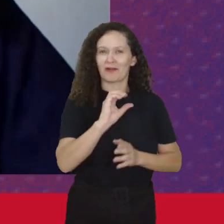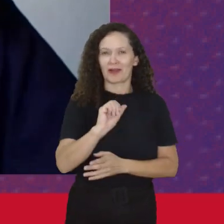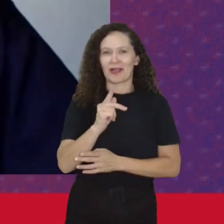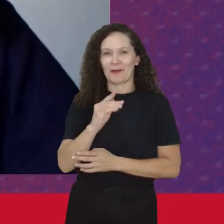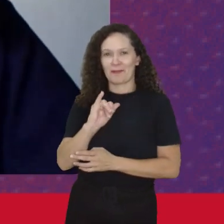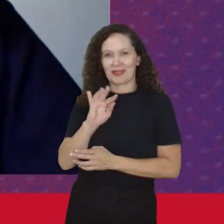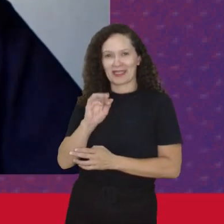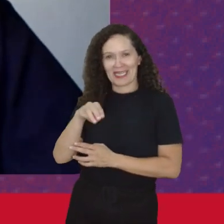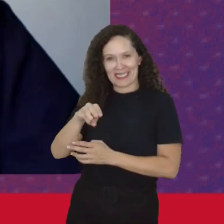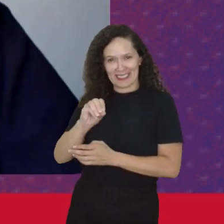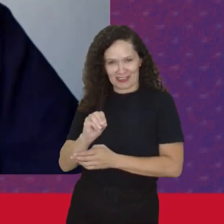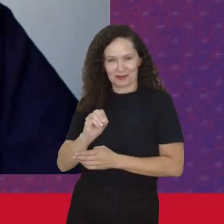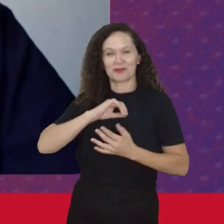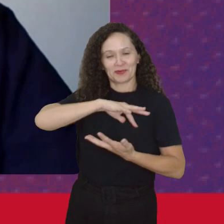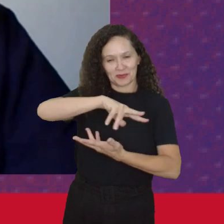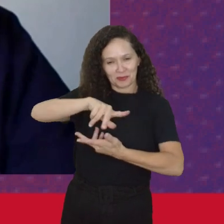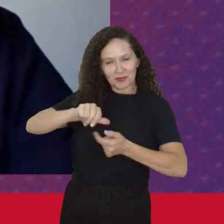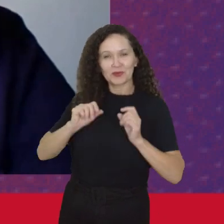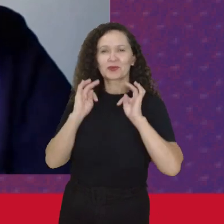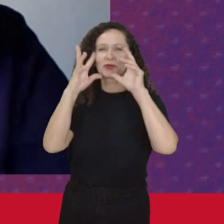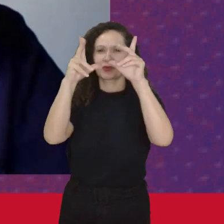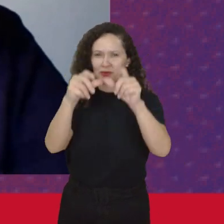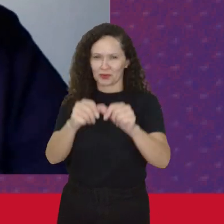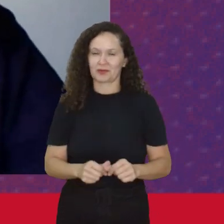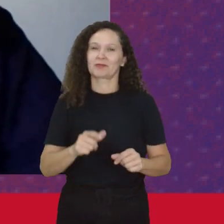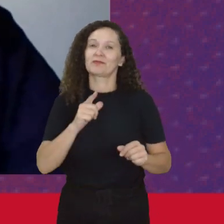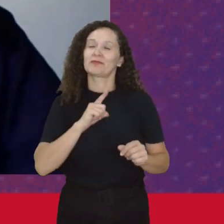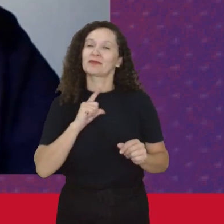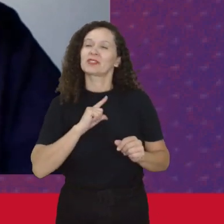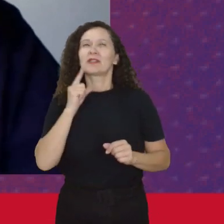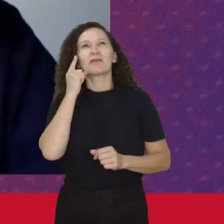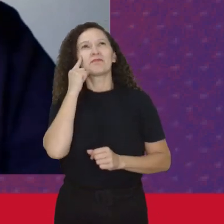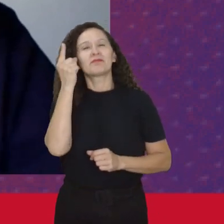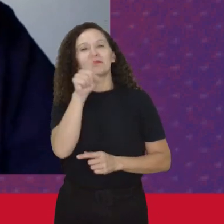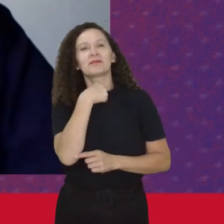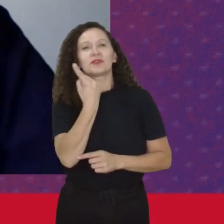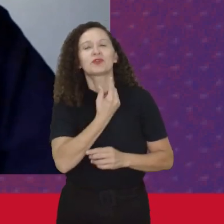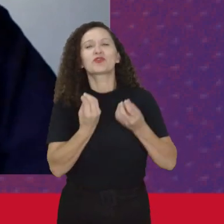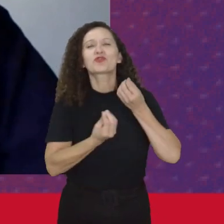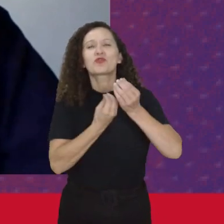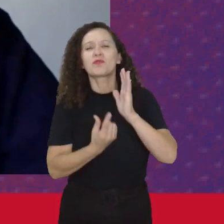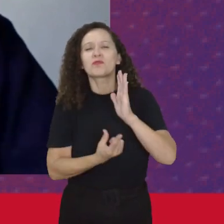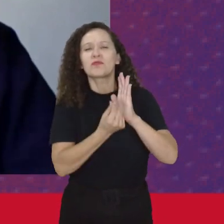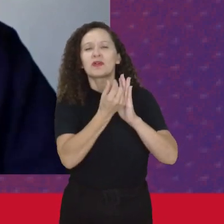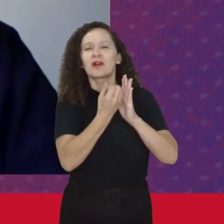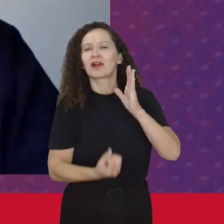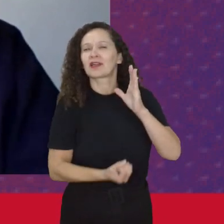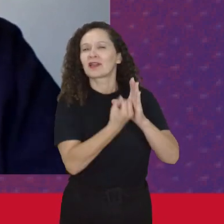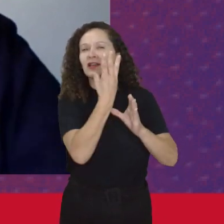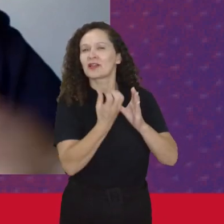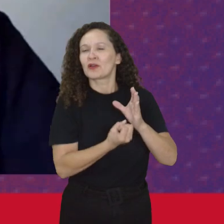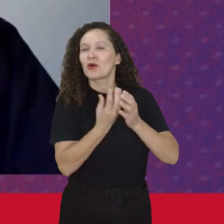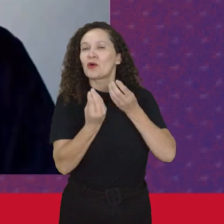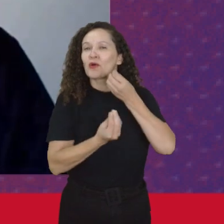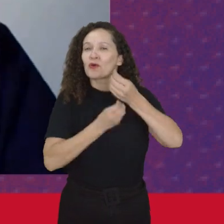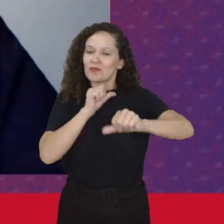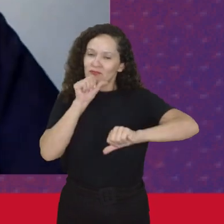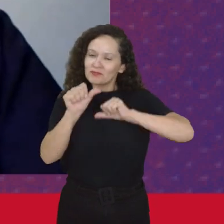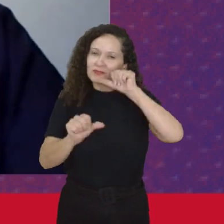Em nível mundial Em nível global Então é importante a pensar Como esse capitalismo Se constituiu E como ele